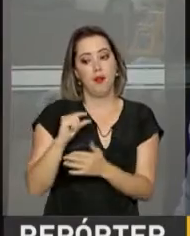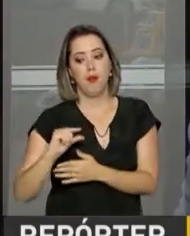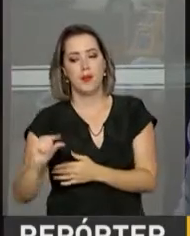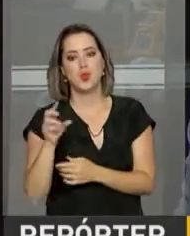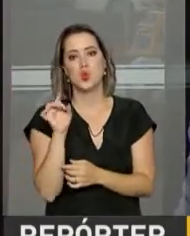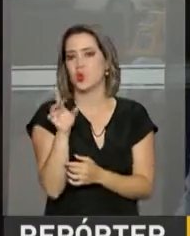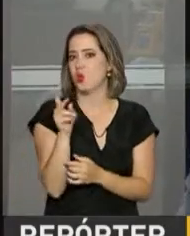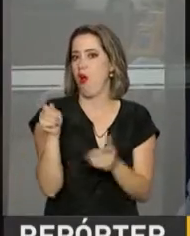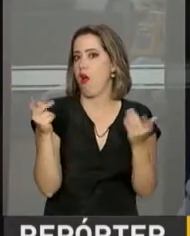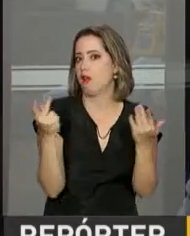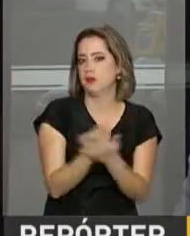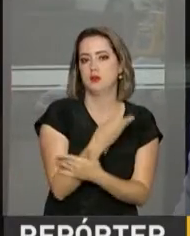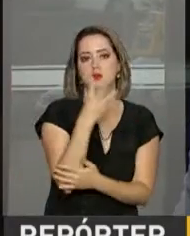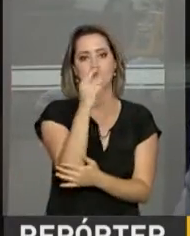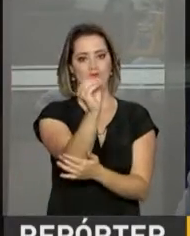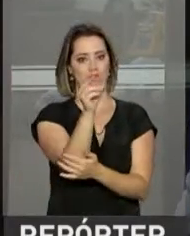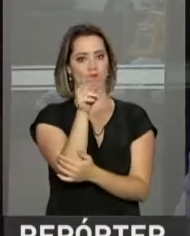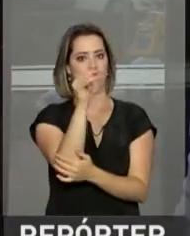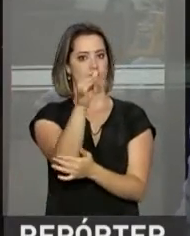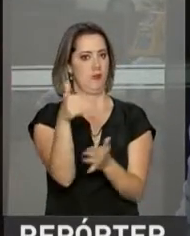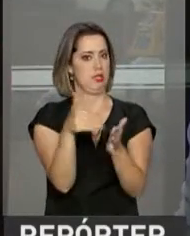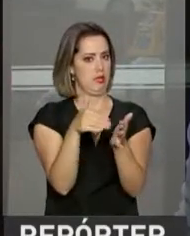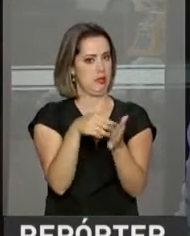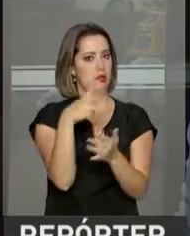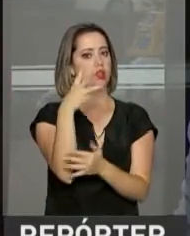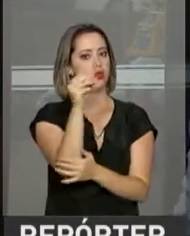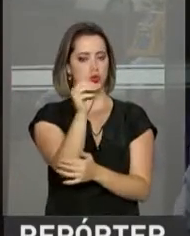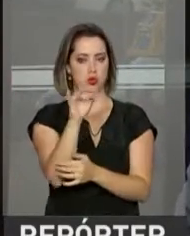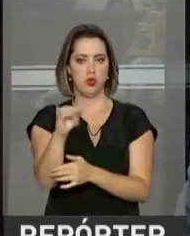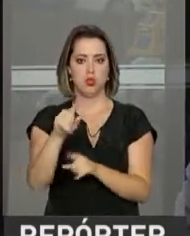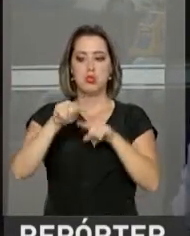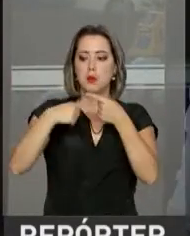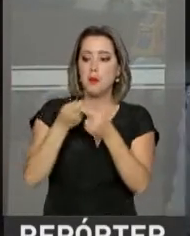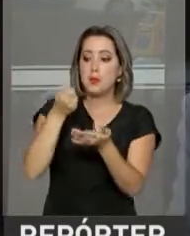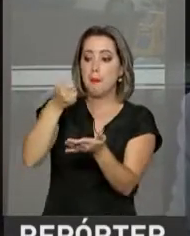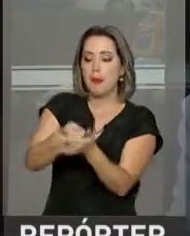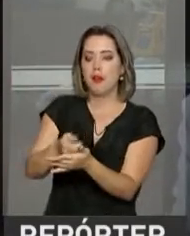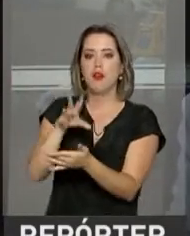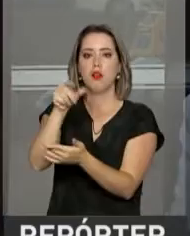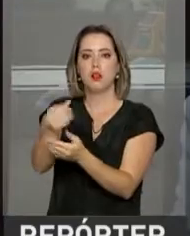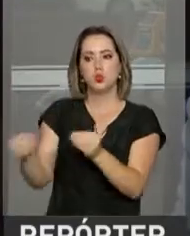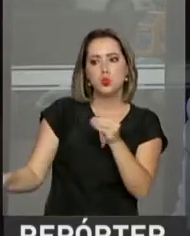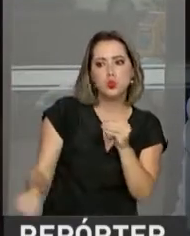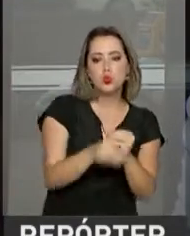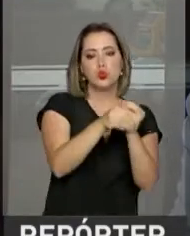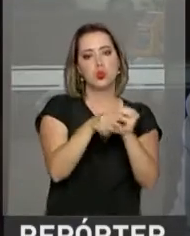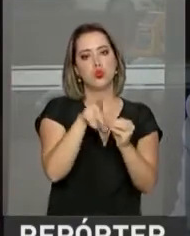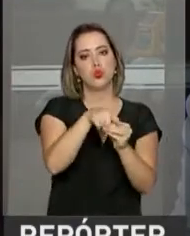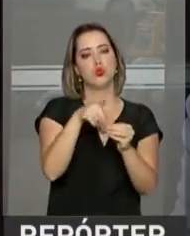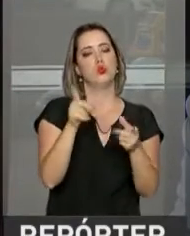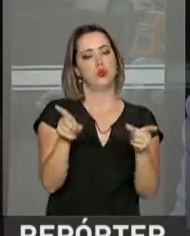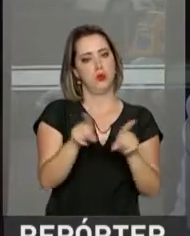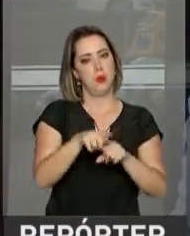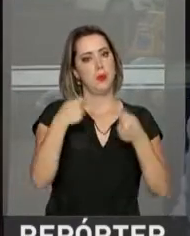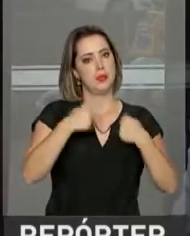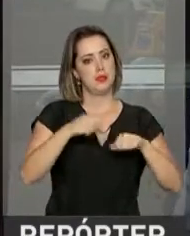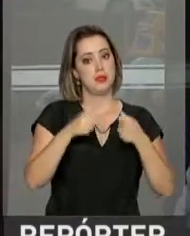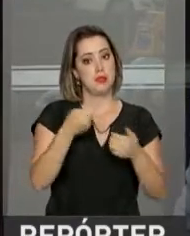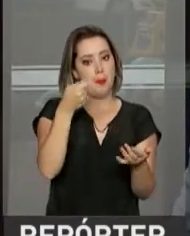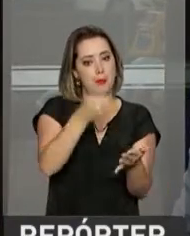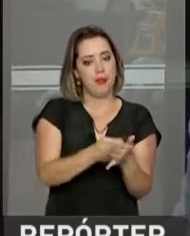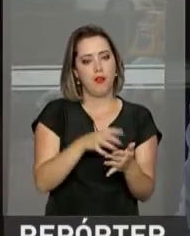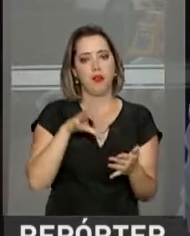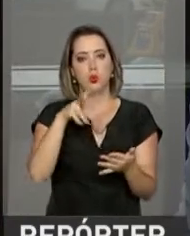poder ser feito por 30 dias. No mês seguinte, o valor que faltava para quitar a fatura vai ser incorporado ao débito e o cliente terá que pagar